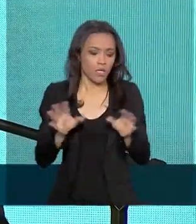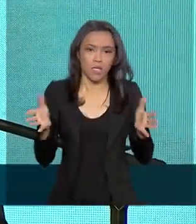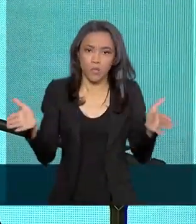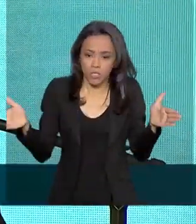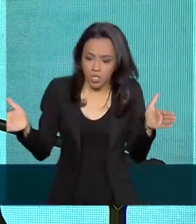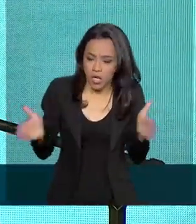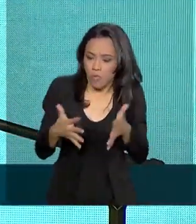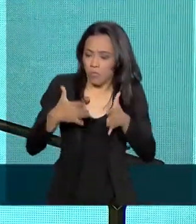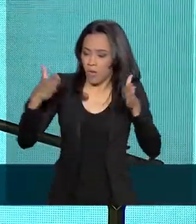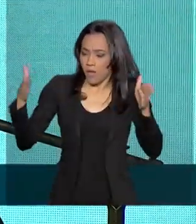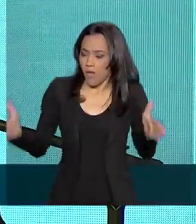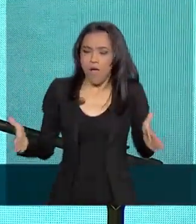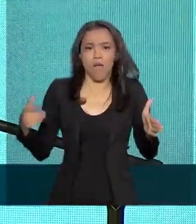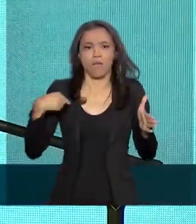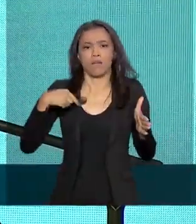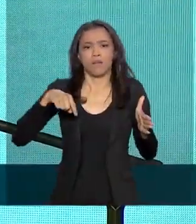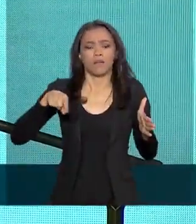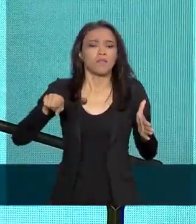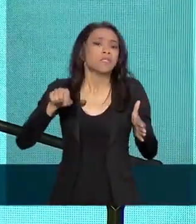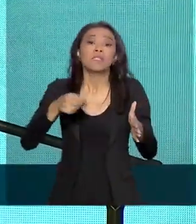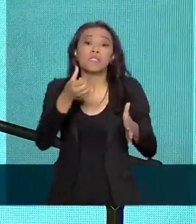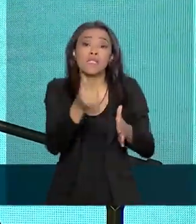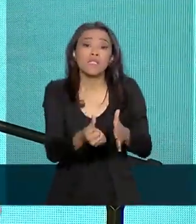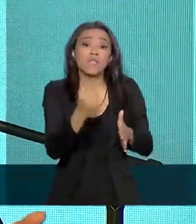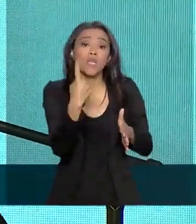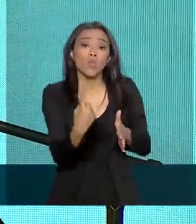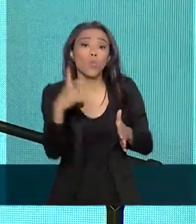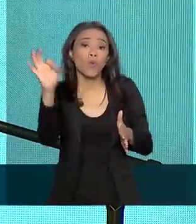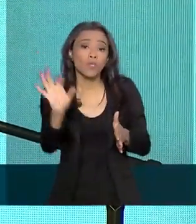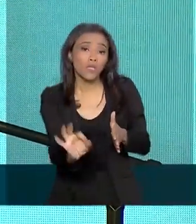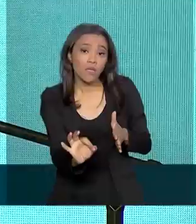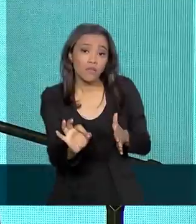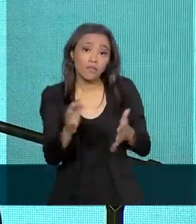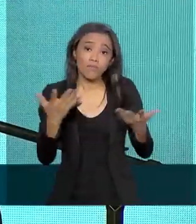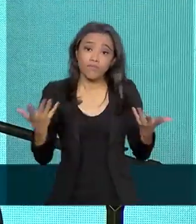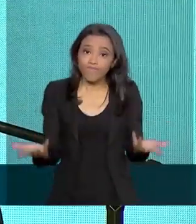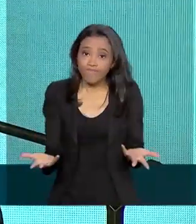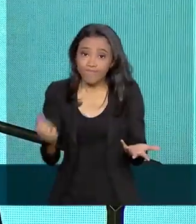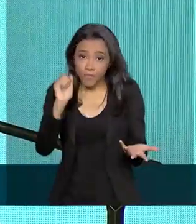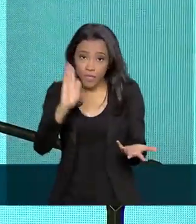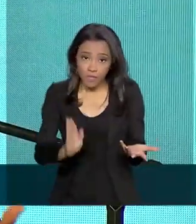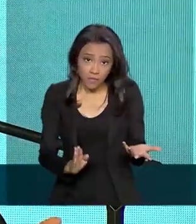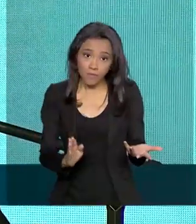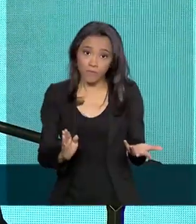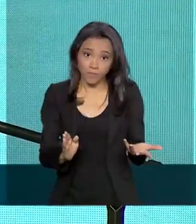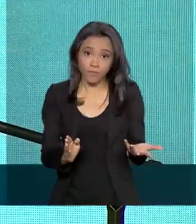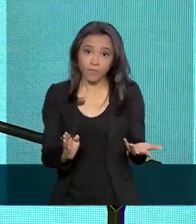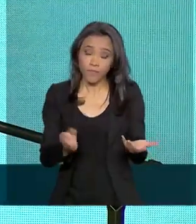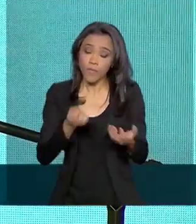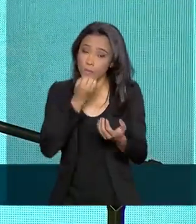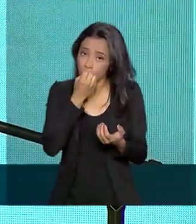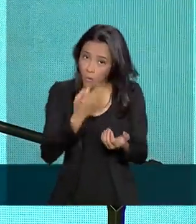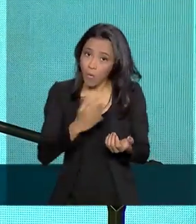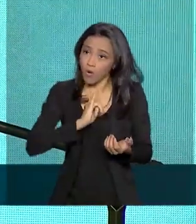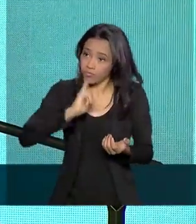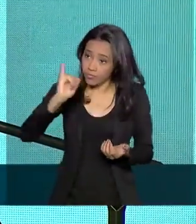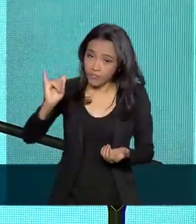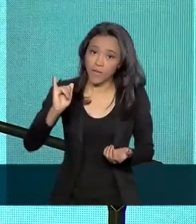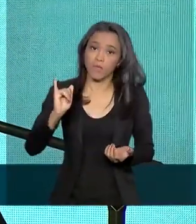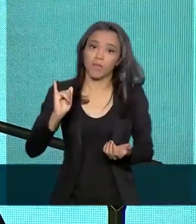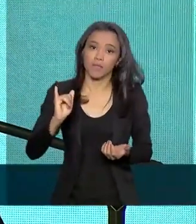veadeiros, criar mais apas. 61% do Brasil já está nessa situação. Seria uma boa notícia aos senhores.